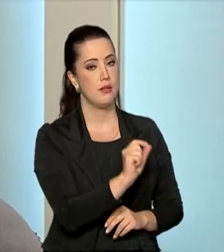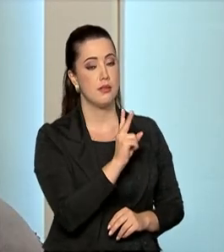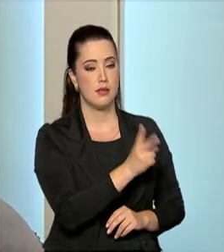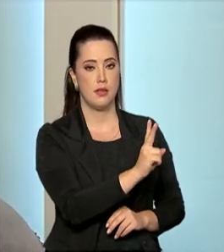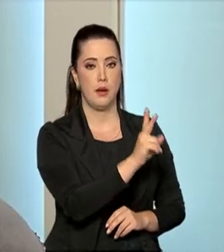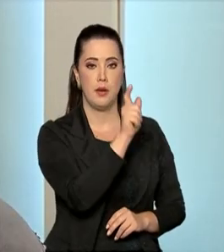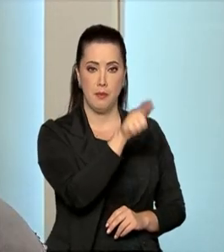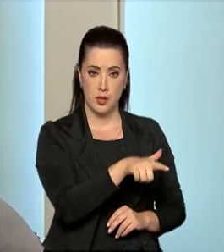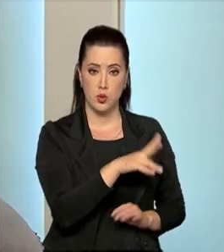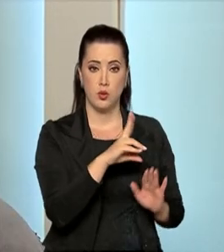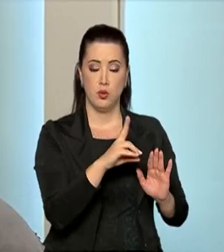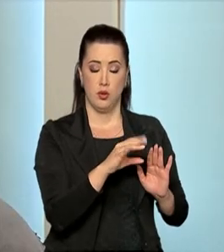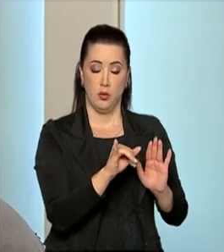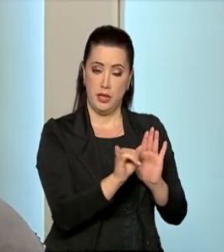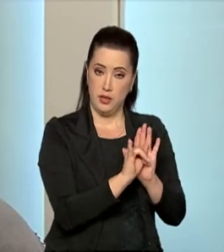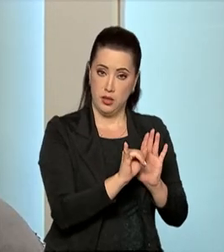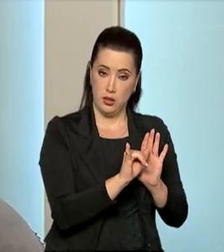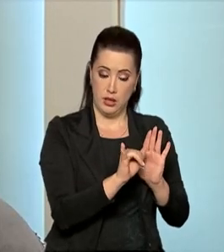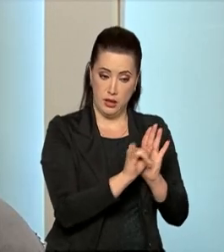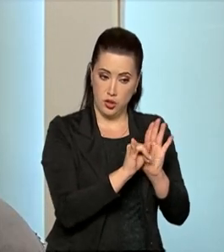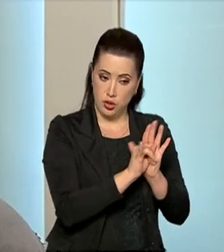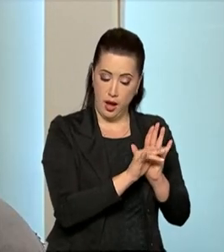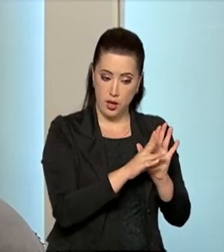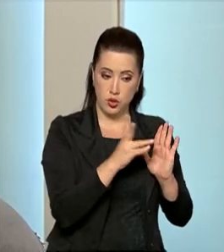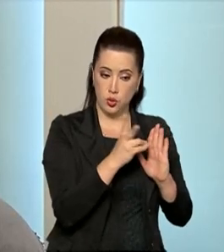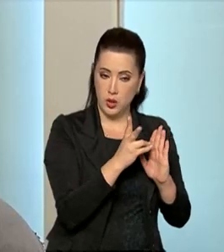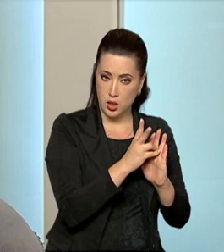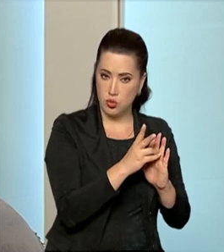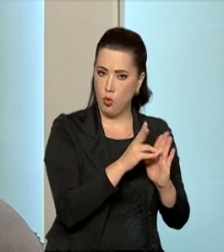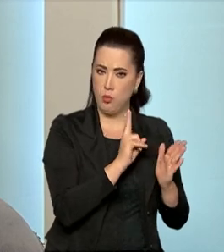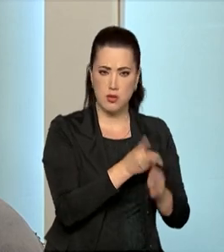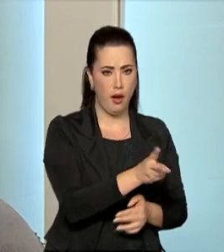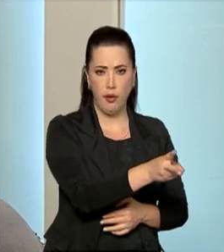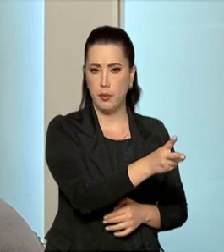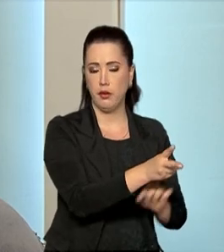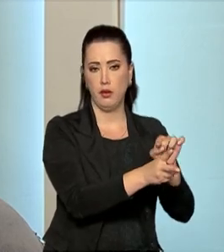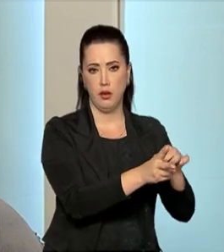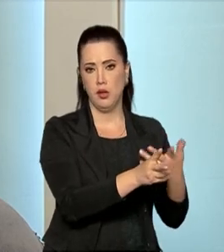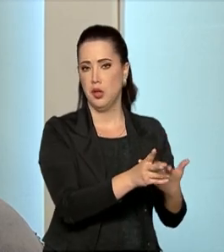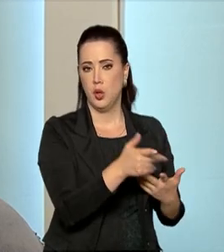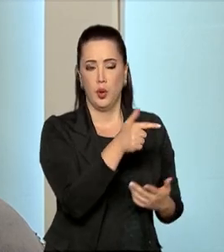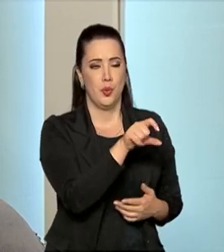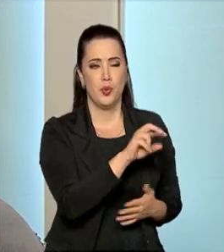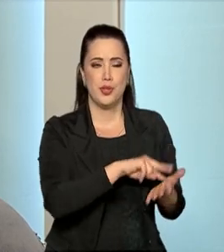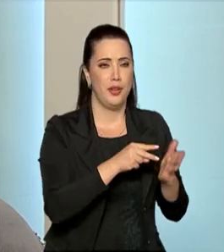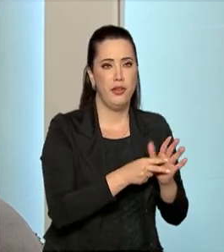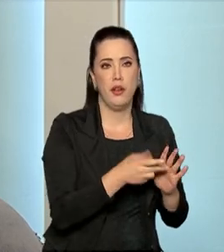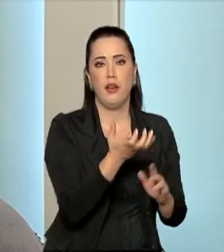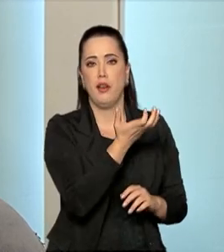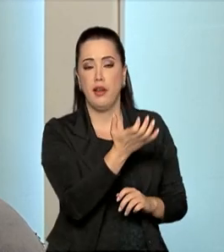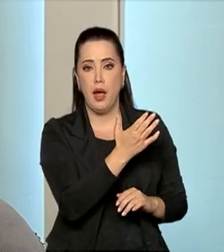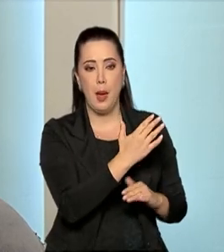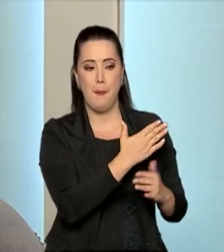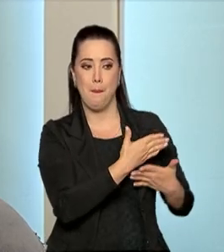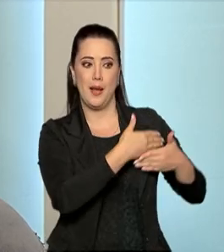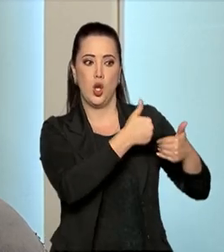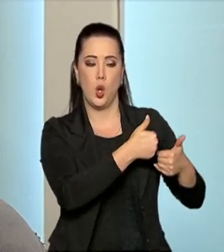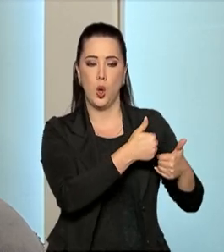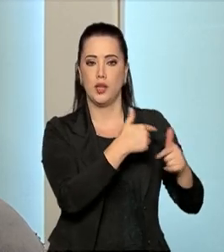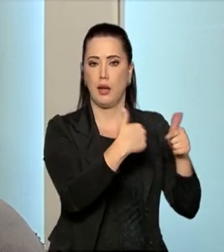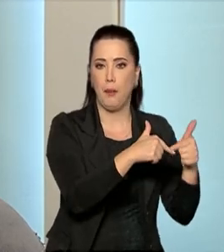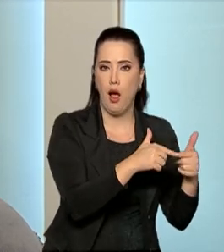para buscar melhores condições de vida, ou para buscar um ensino escolar melhor. O indígena